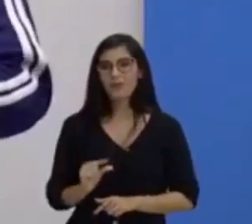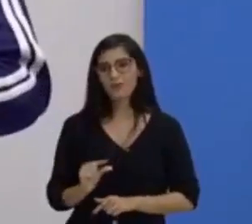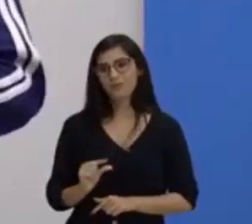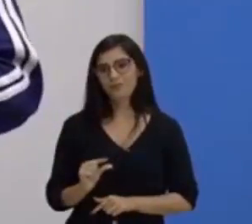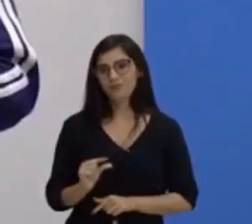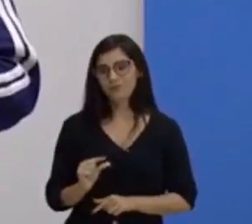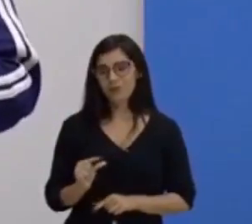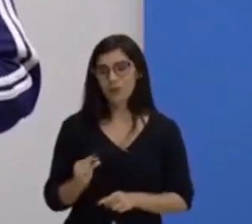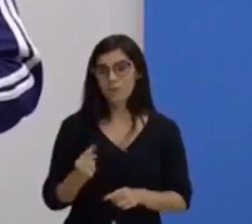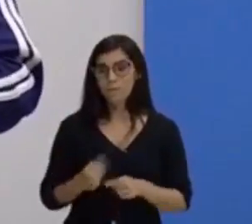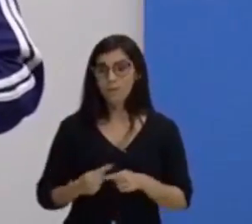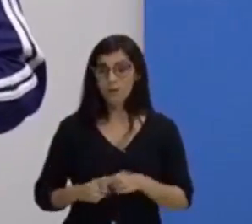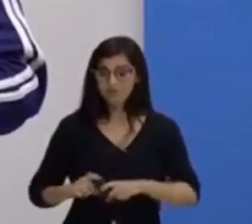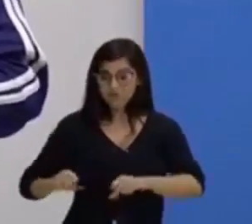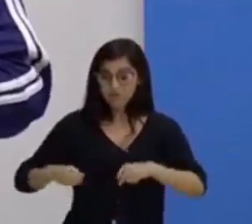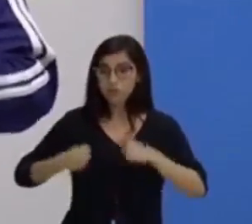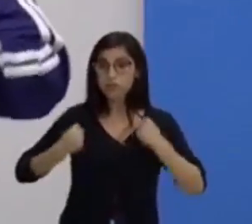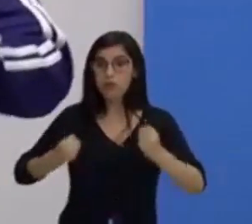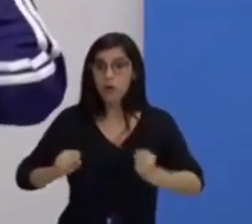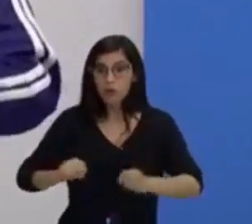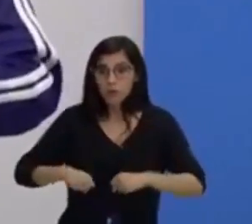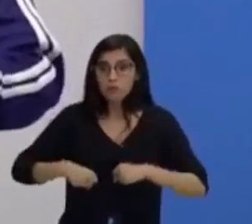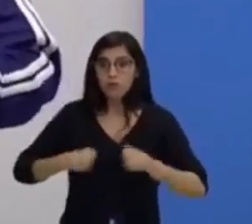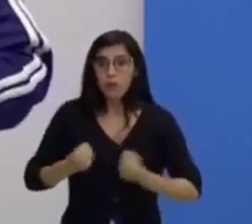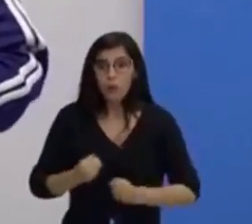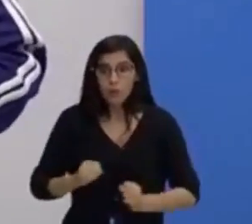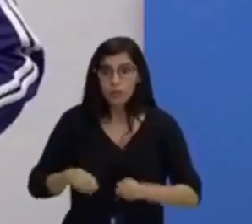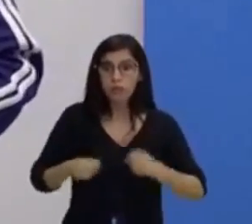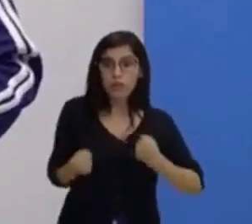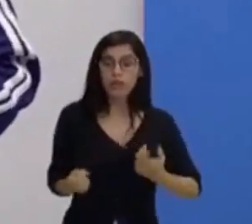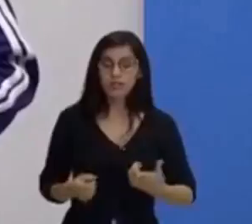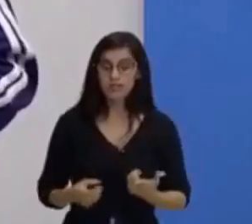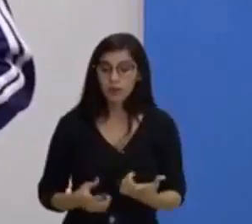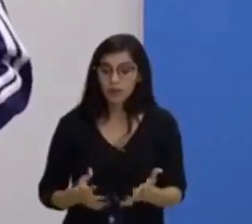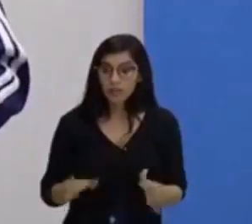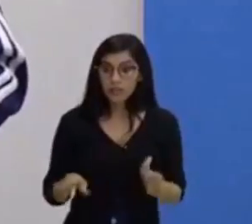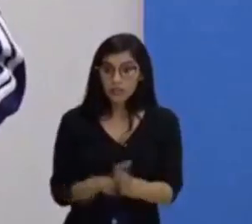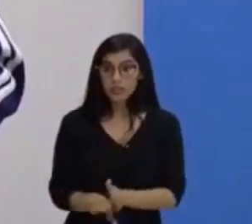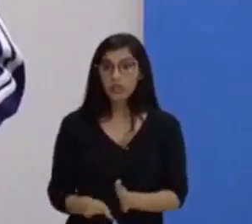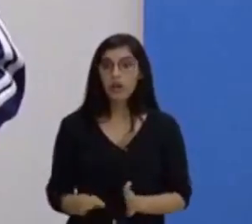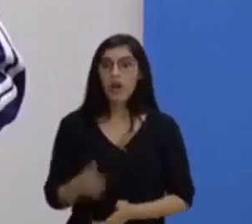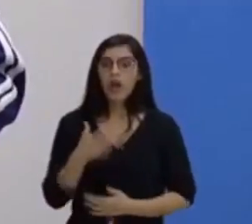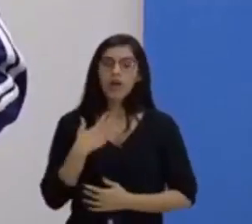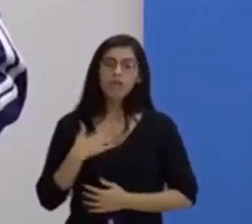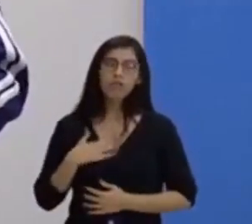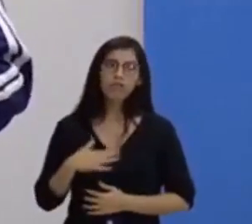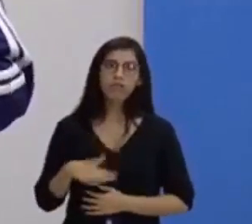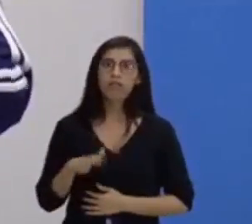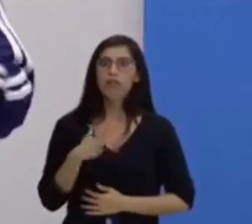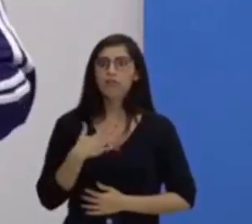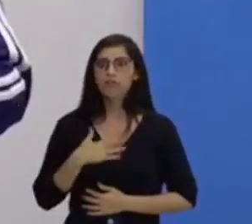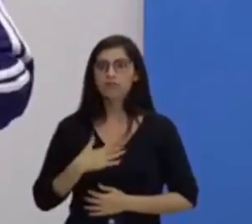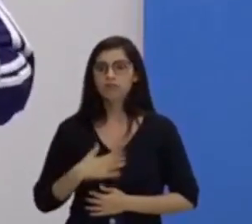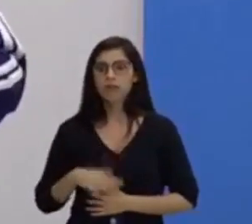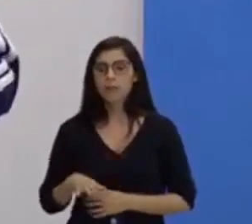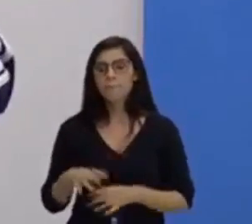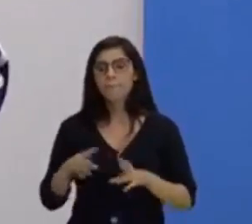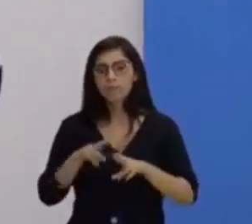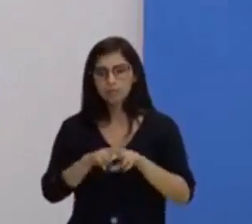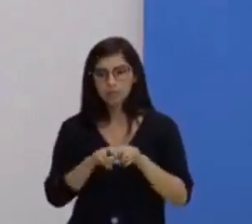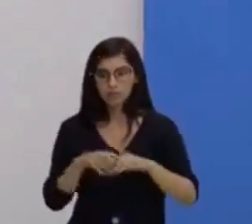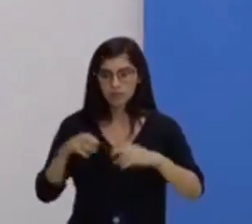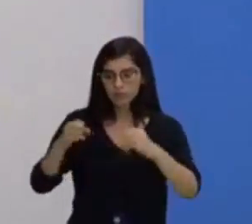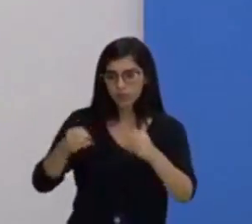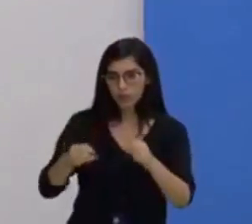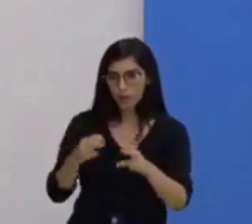esforço que eles fizeram. Então, eles chegam ali ofegantes. Por isso nós falamos da capoeira, por